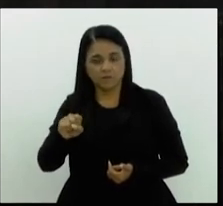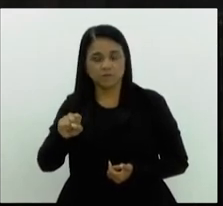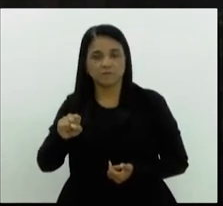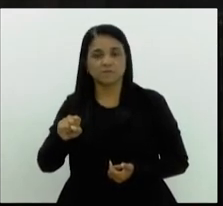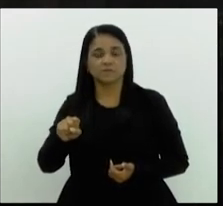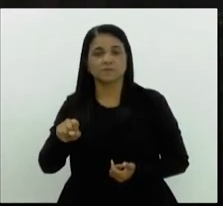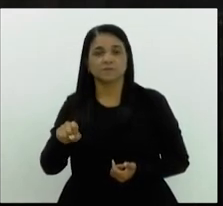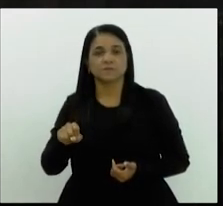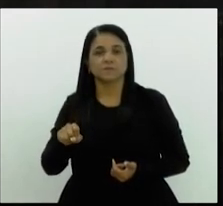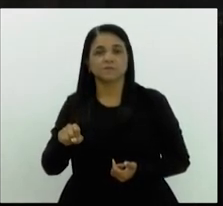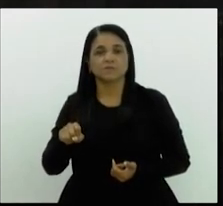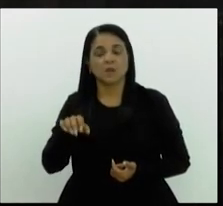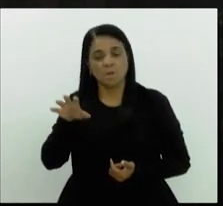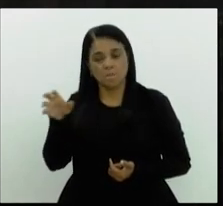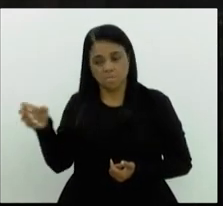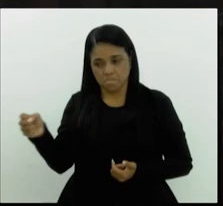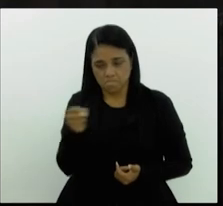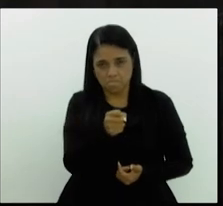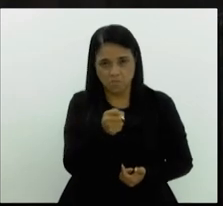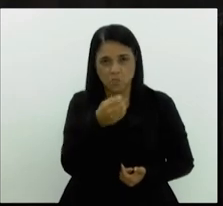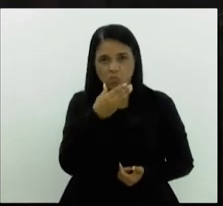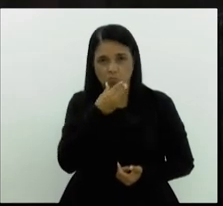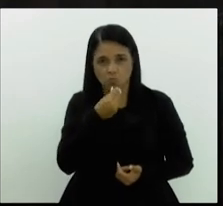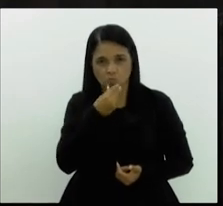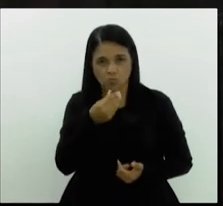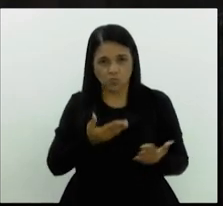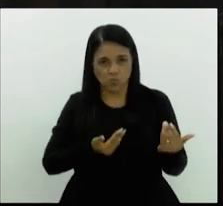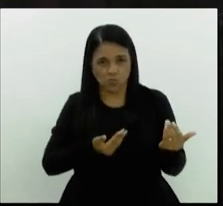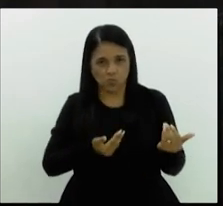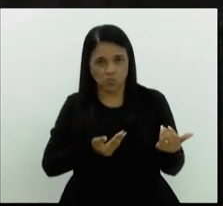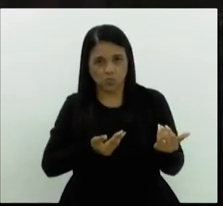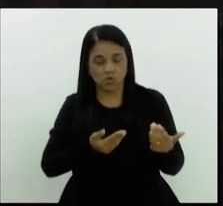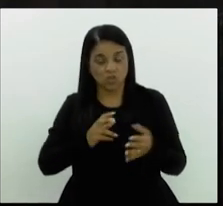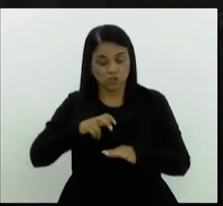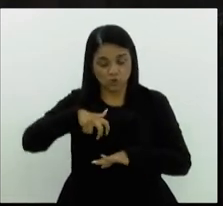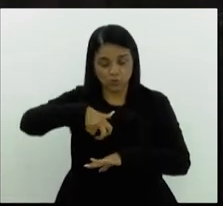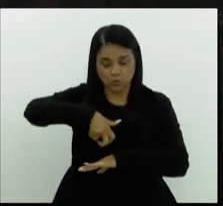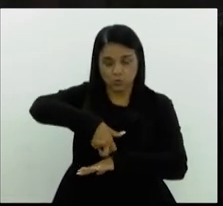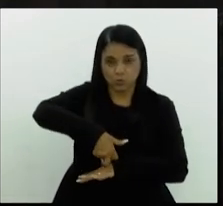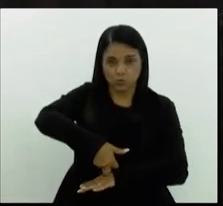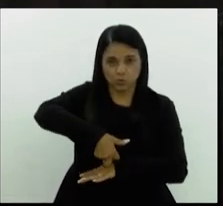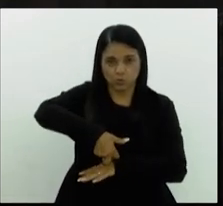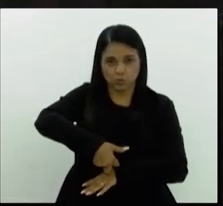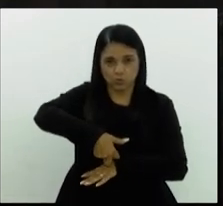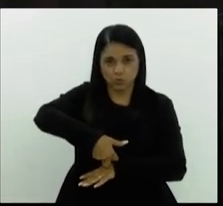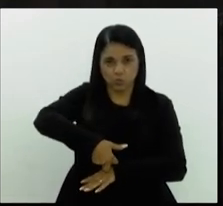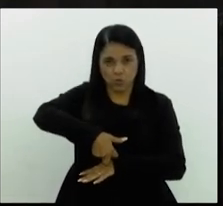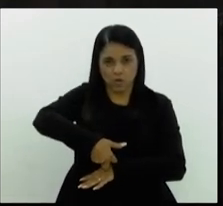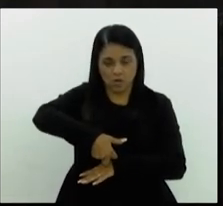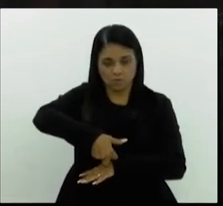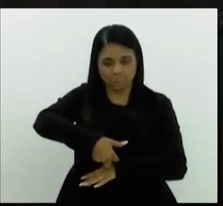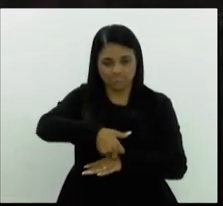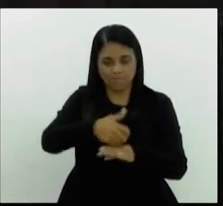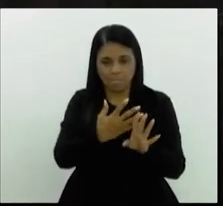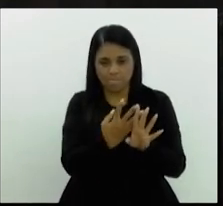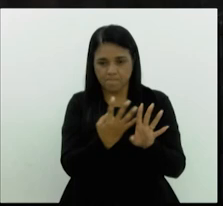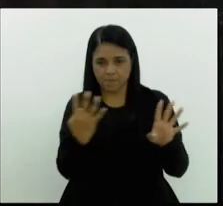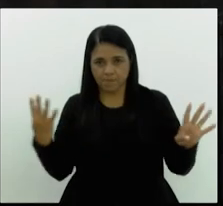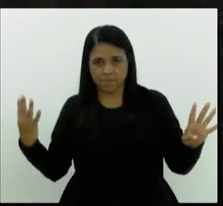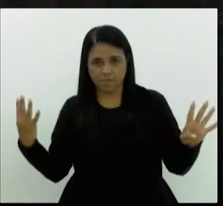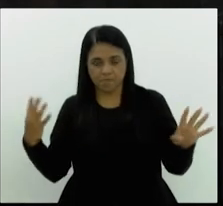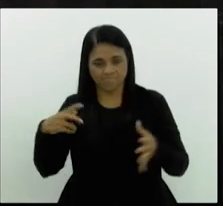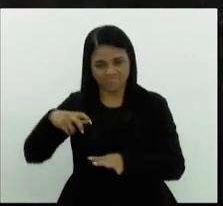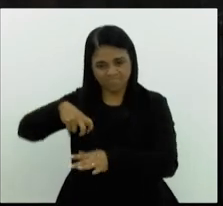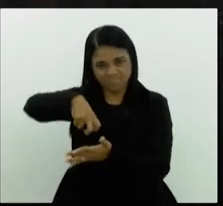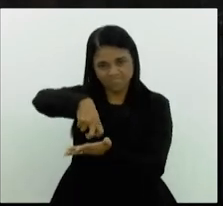do som, pegou Osiel Alves, colocou ele de joelhos na frente de todas as pessoas que estavam ali,